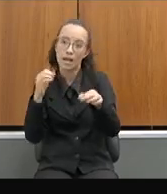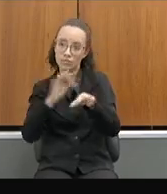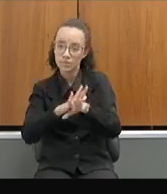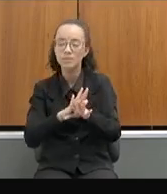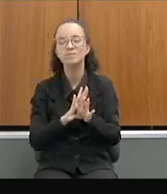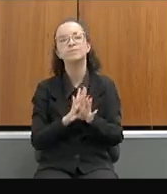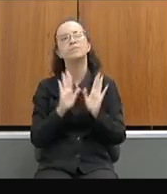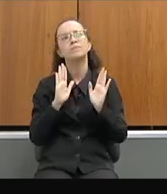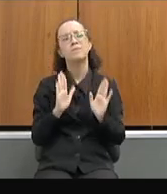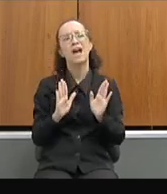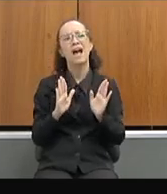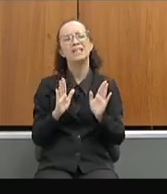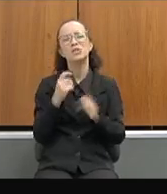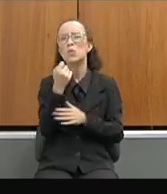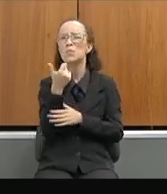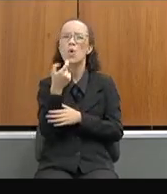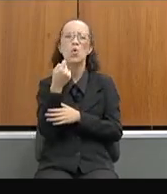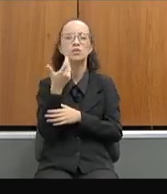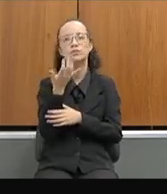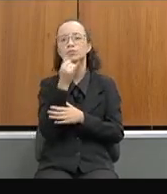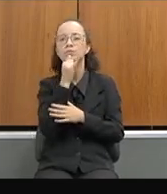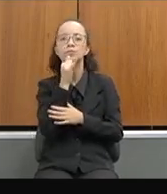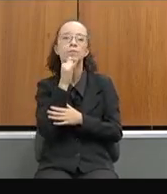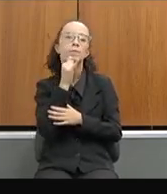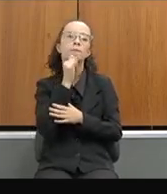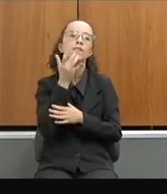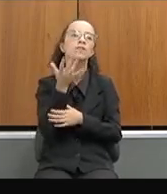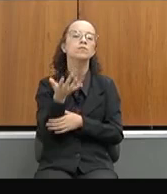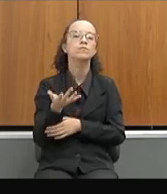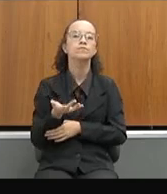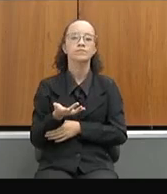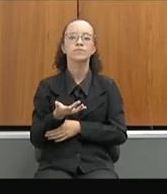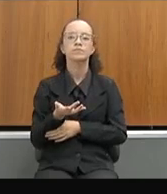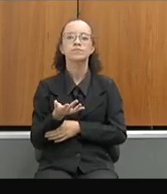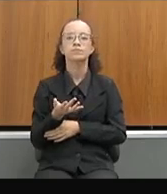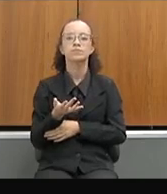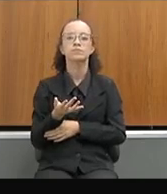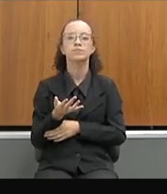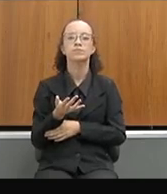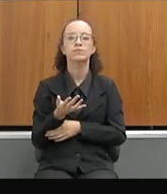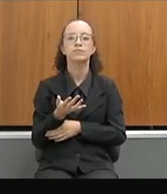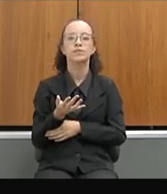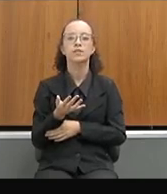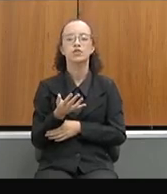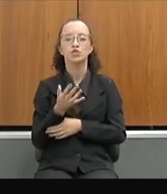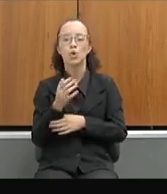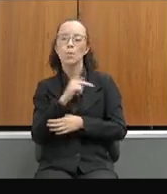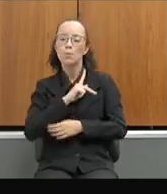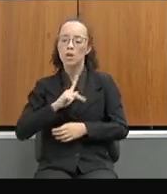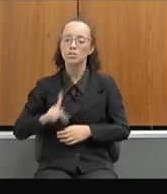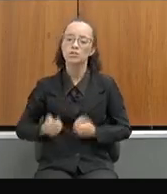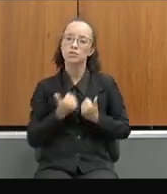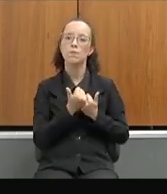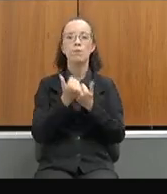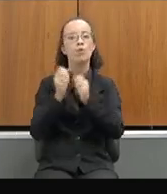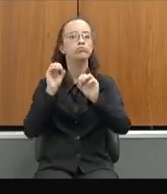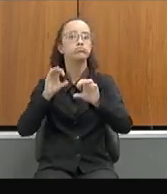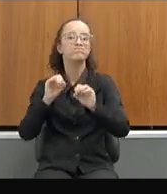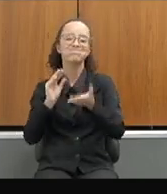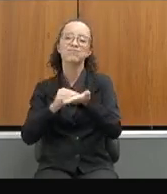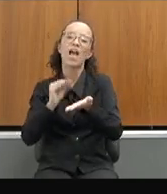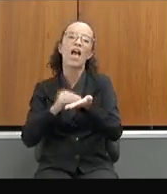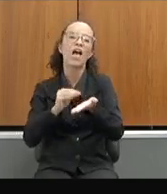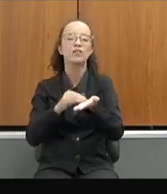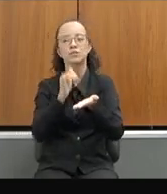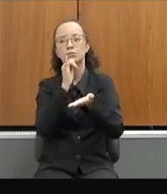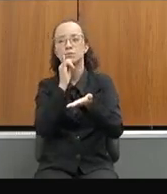mas pouco se tem, por exemplo, de política de apoio estudantil, principalmente os alunos